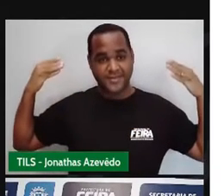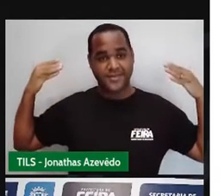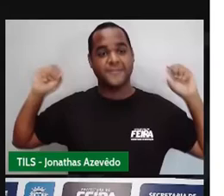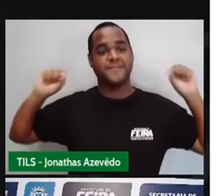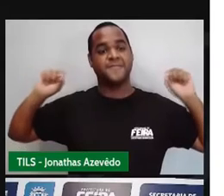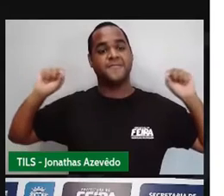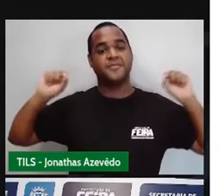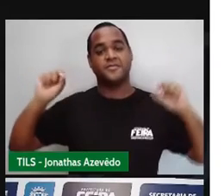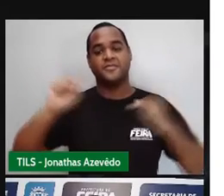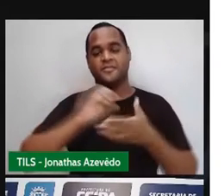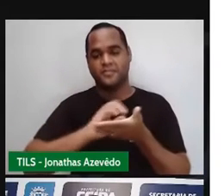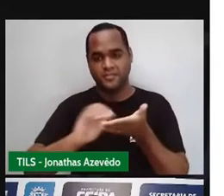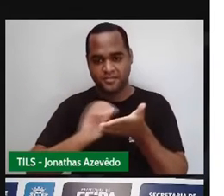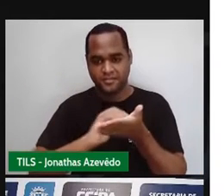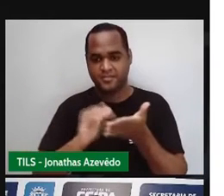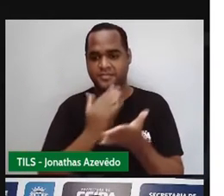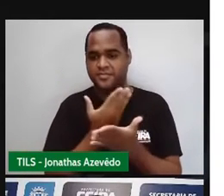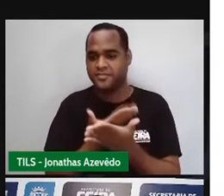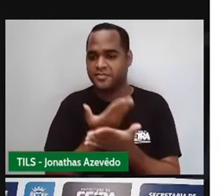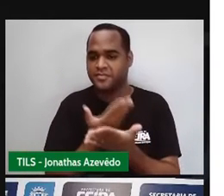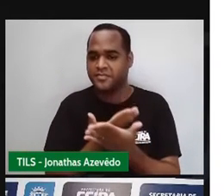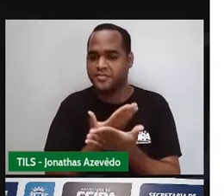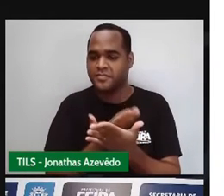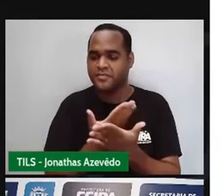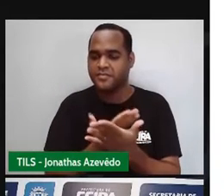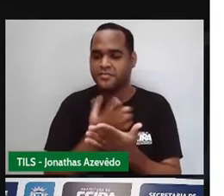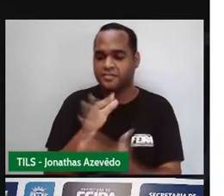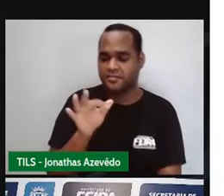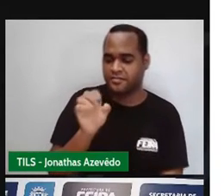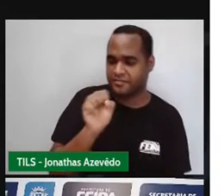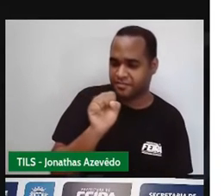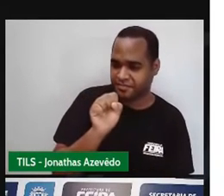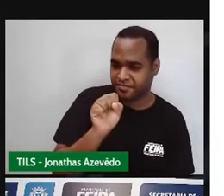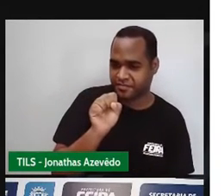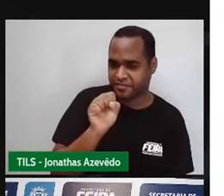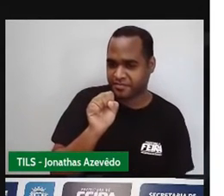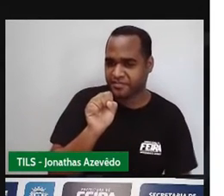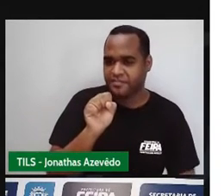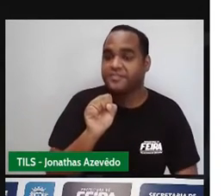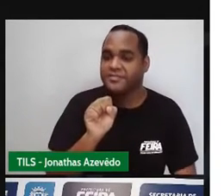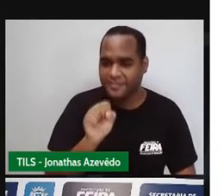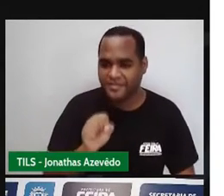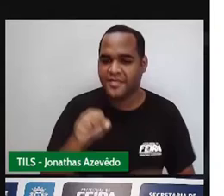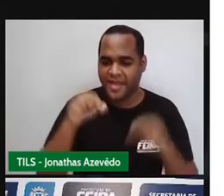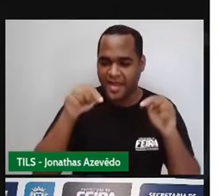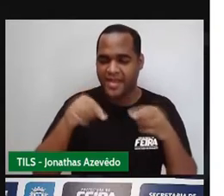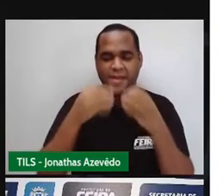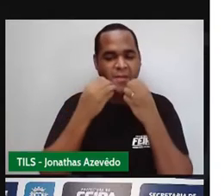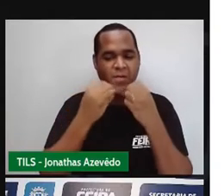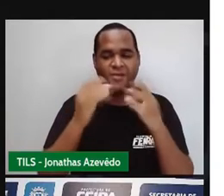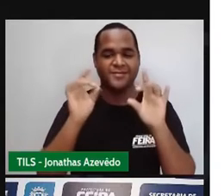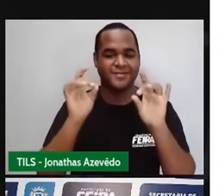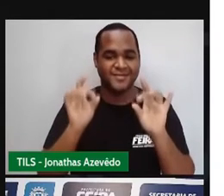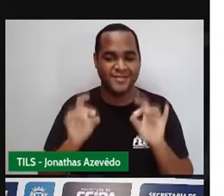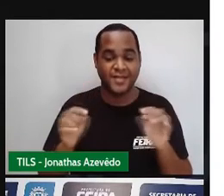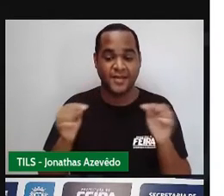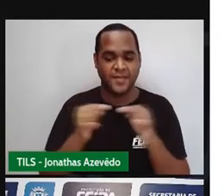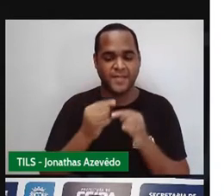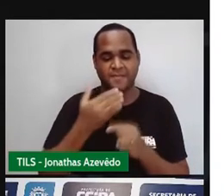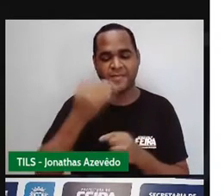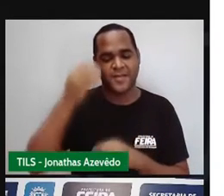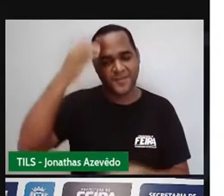cartaz da Secretaria Municipal de Educação de Feira de Santana, a nossa queridíssima e